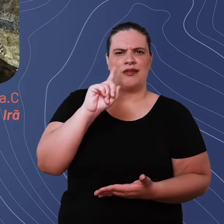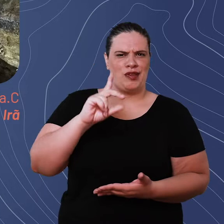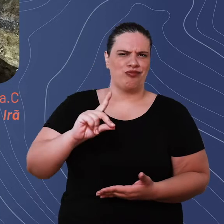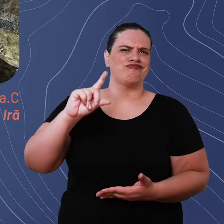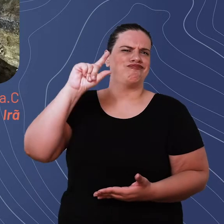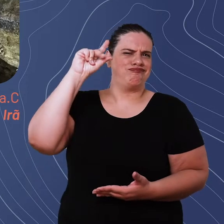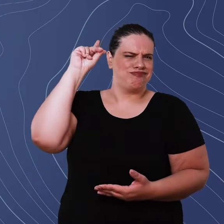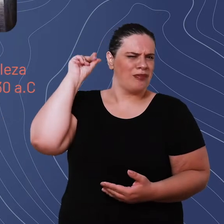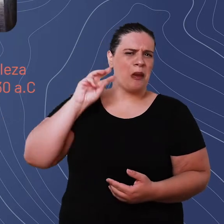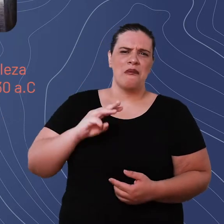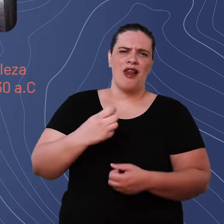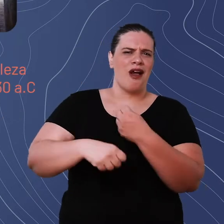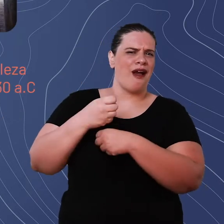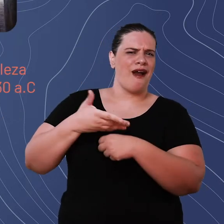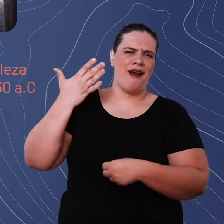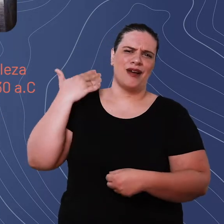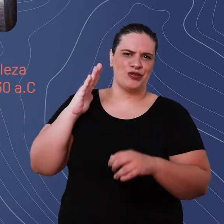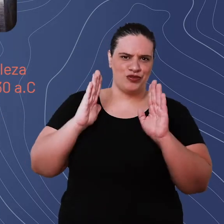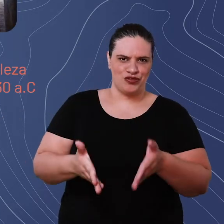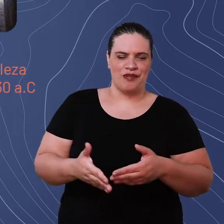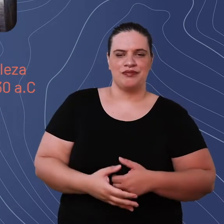algo feito literalmente há milhares de anos.